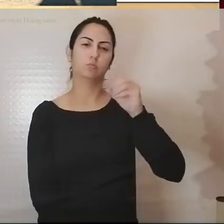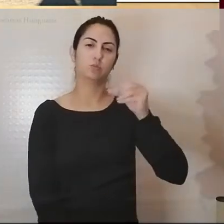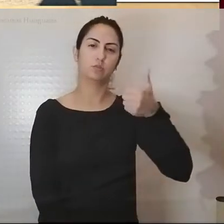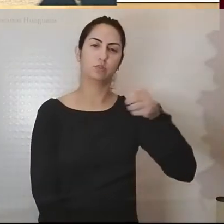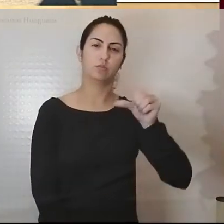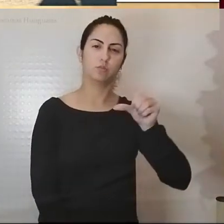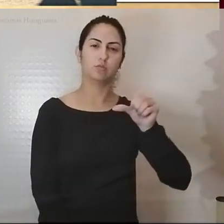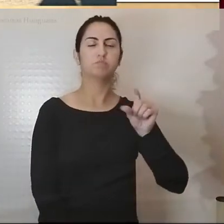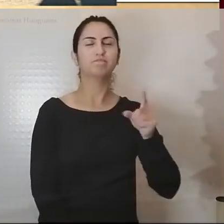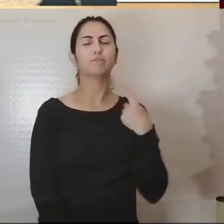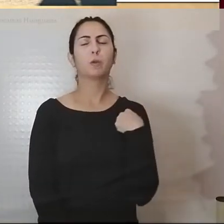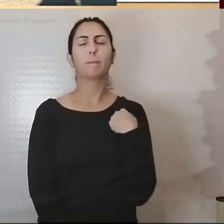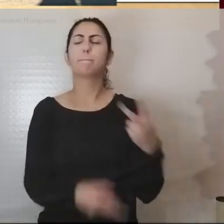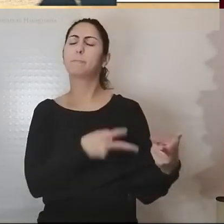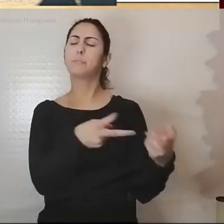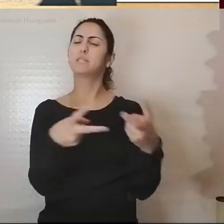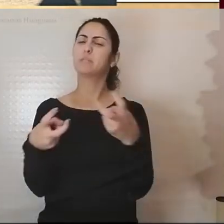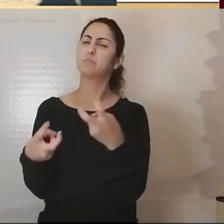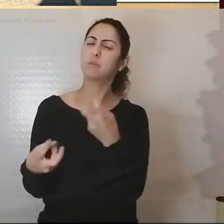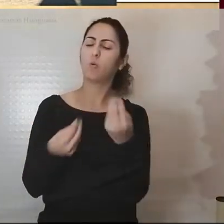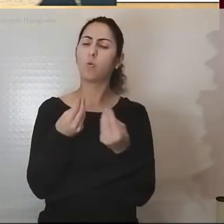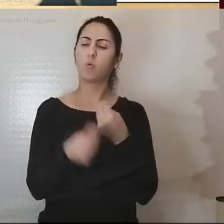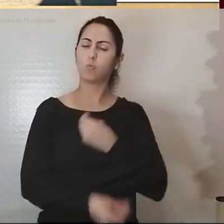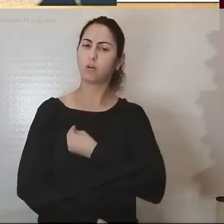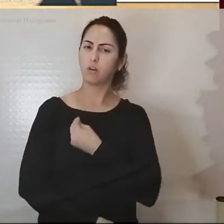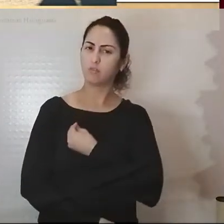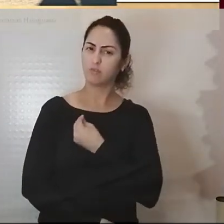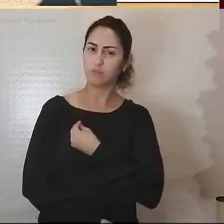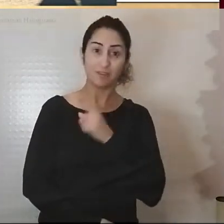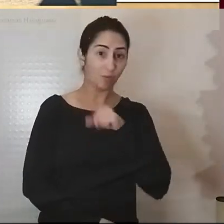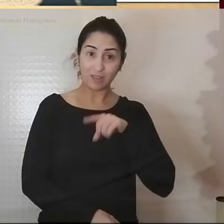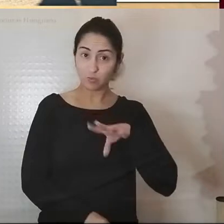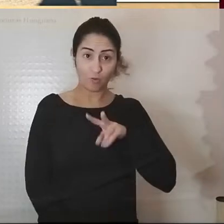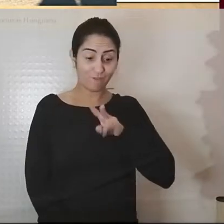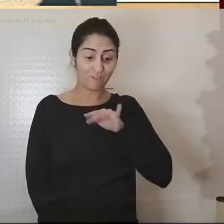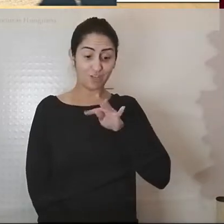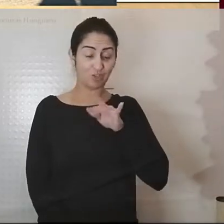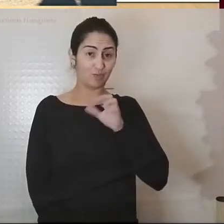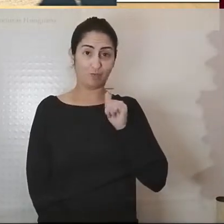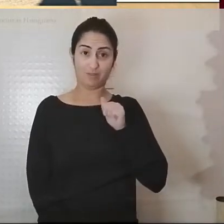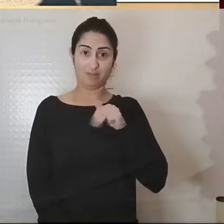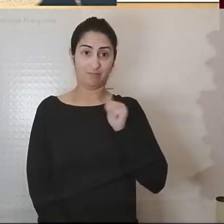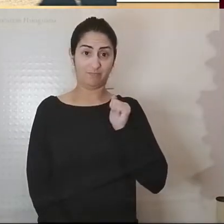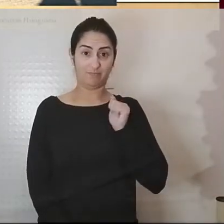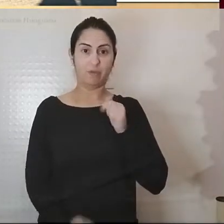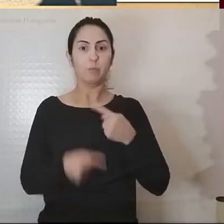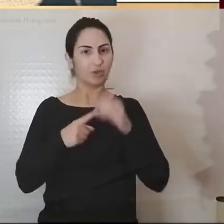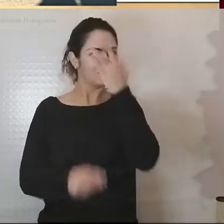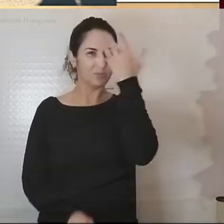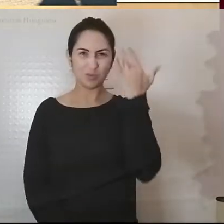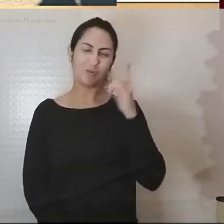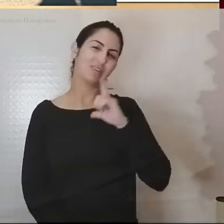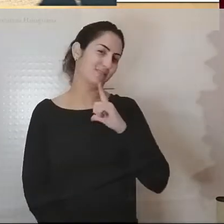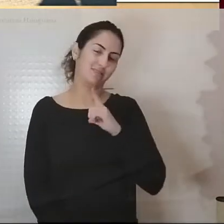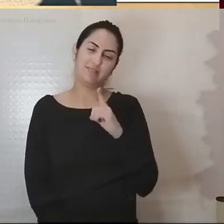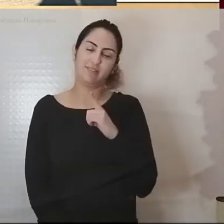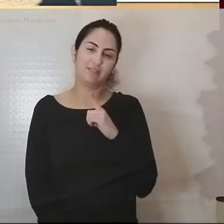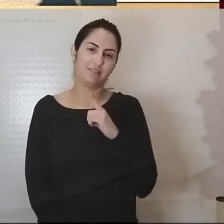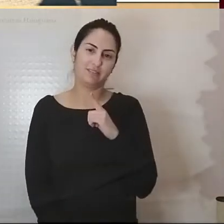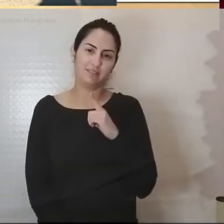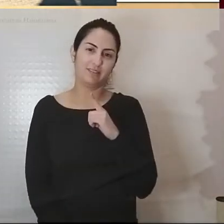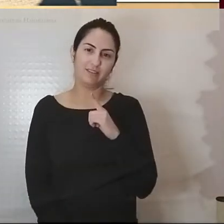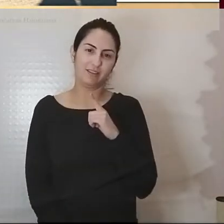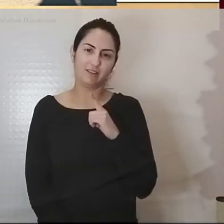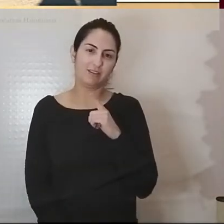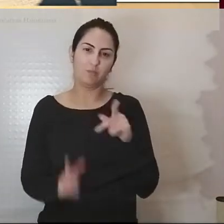outros sentidos da vida, não apenas como vítimas, porque as pessoas, na verdade, têm uma agência e